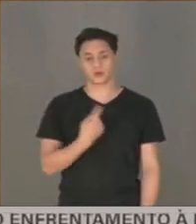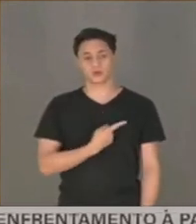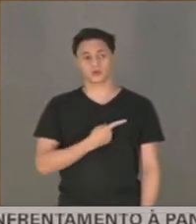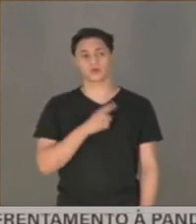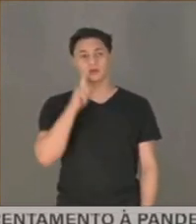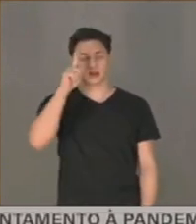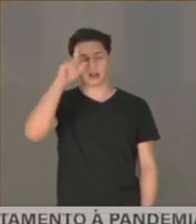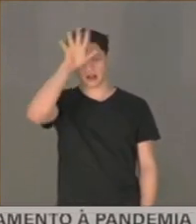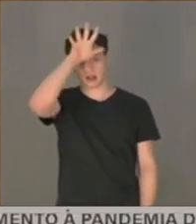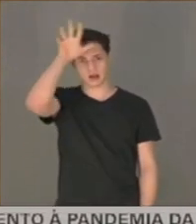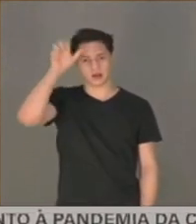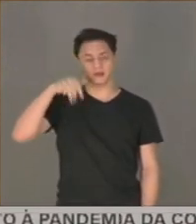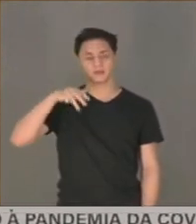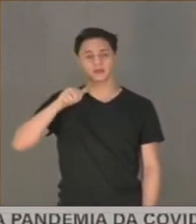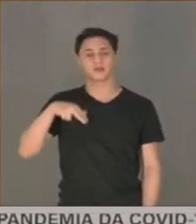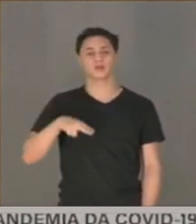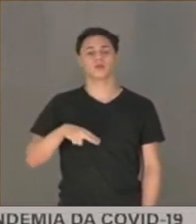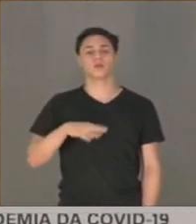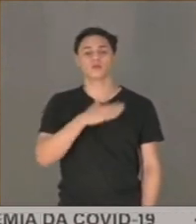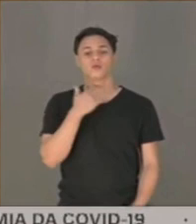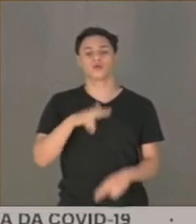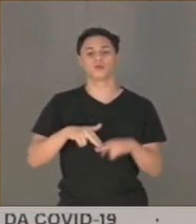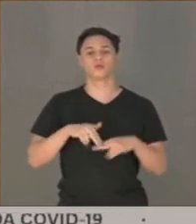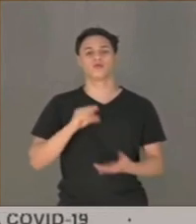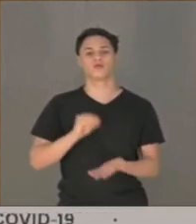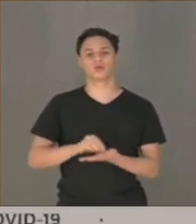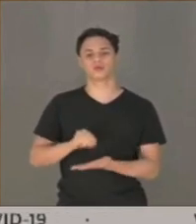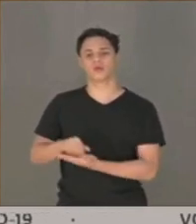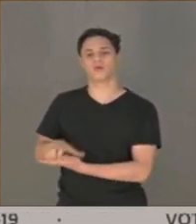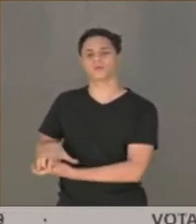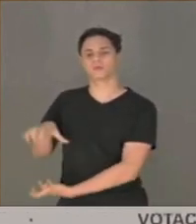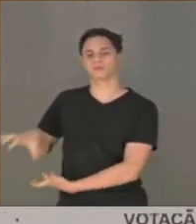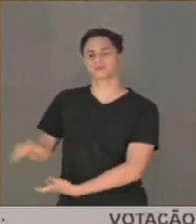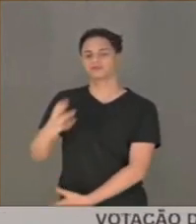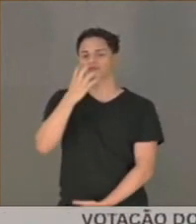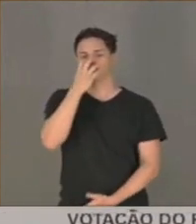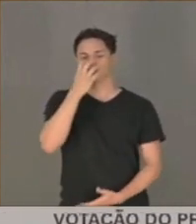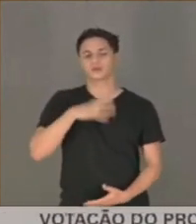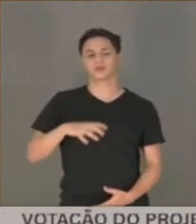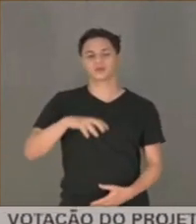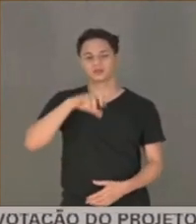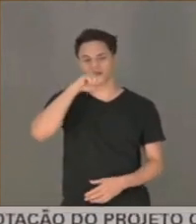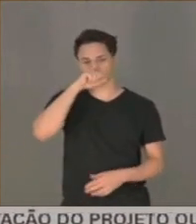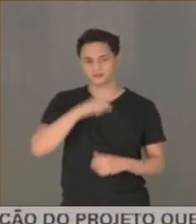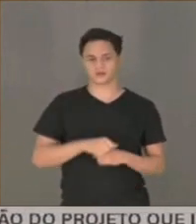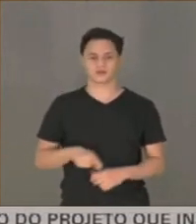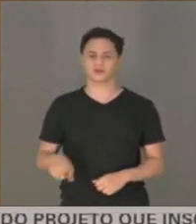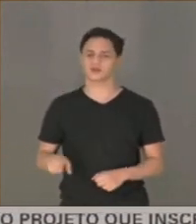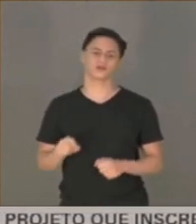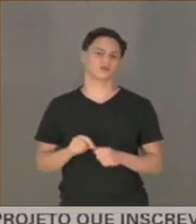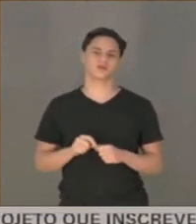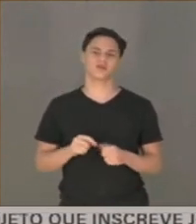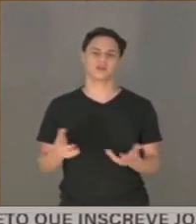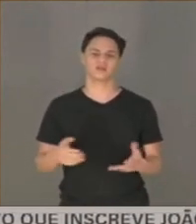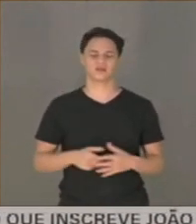Manaus morreram por falta de oxigênio. Isso não se faz.